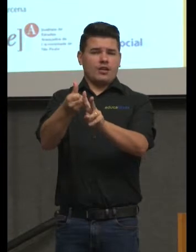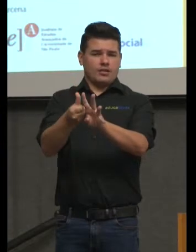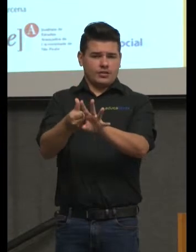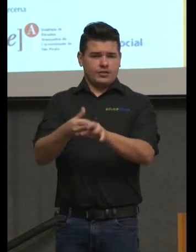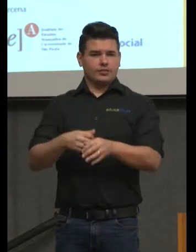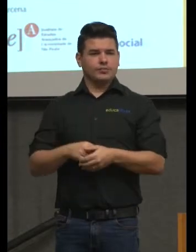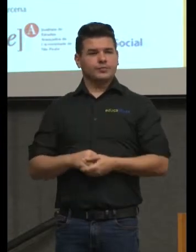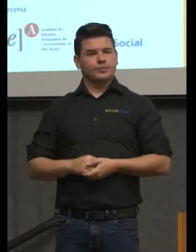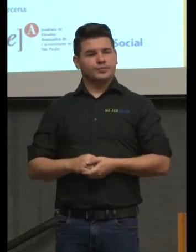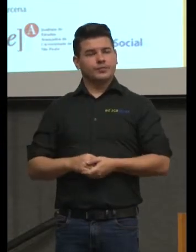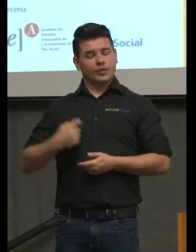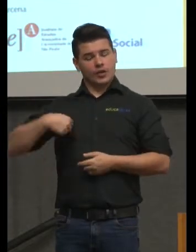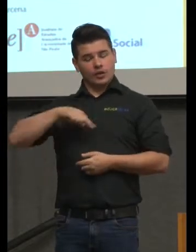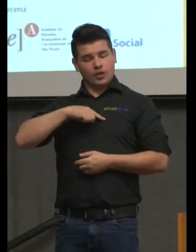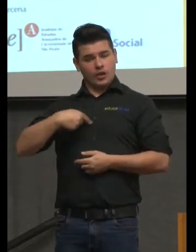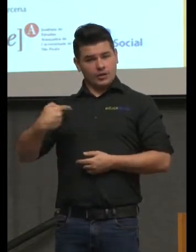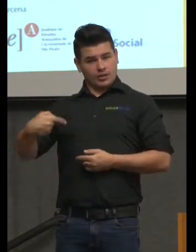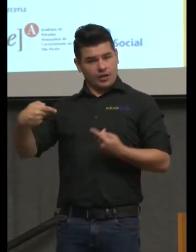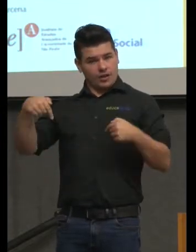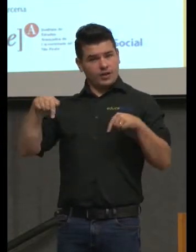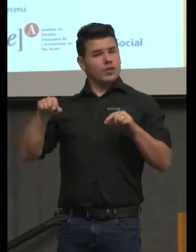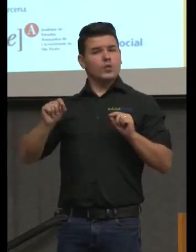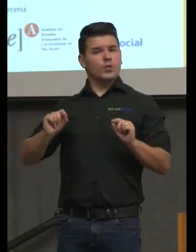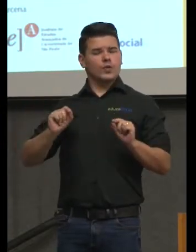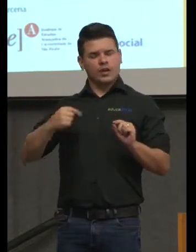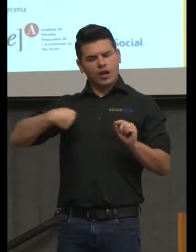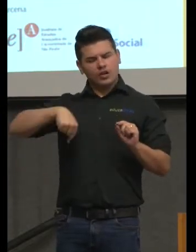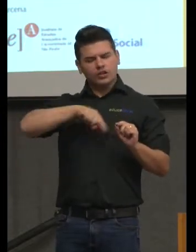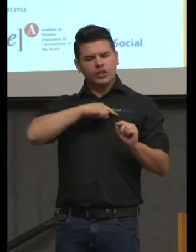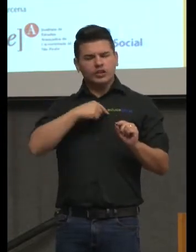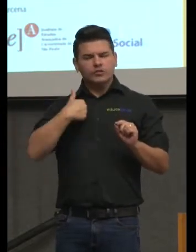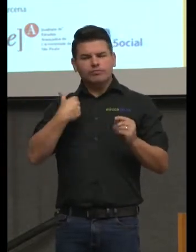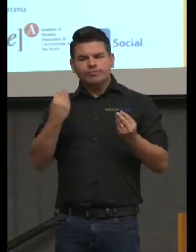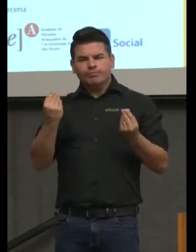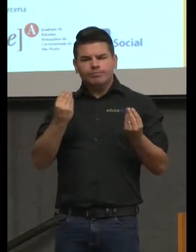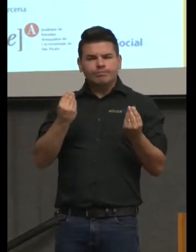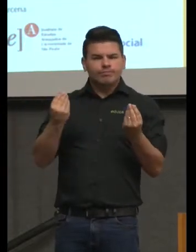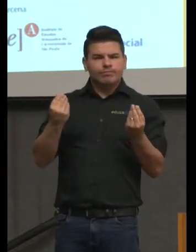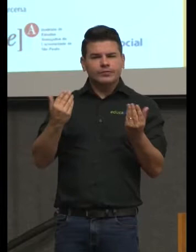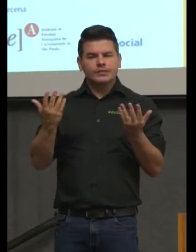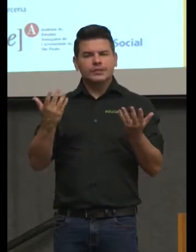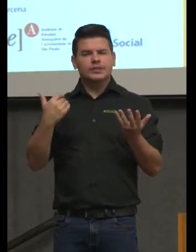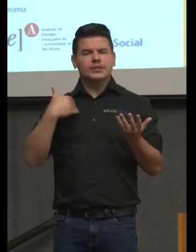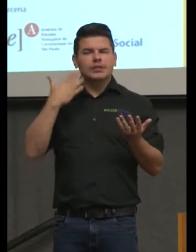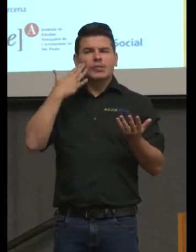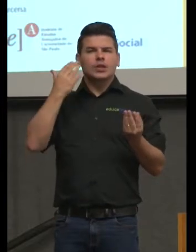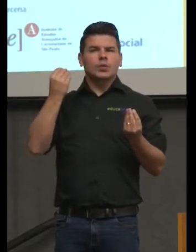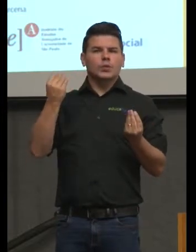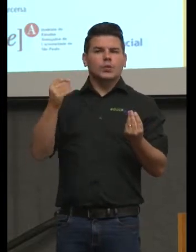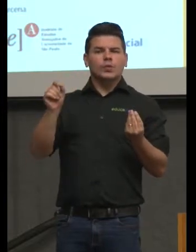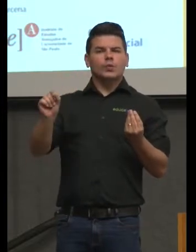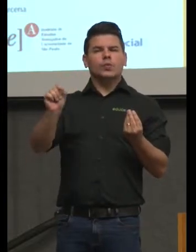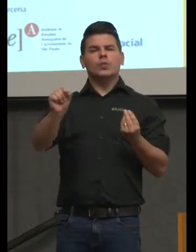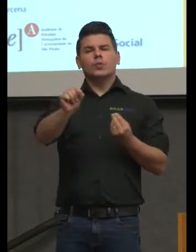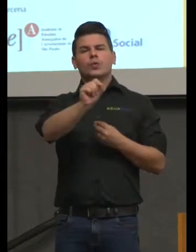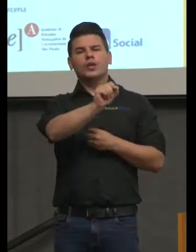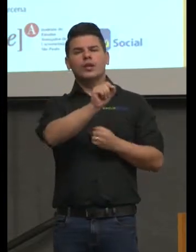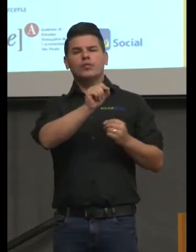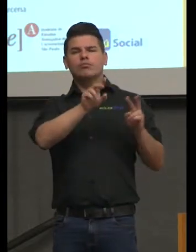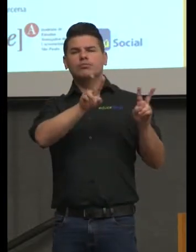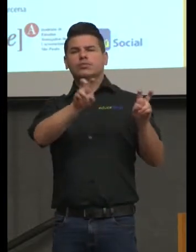Nós temos que ficar num certo compasso de espera para ver as grandes